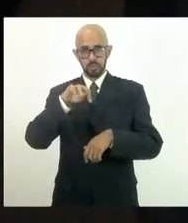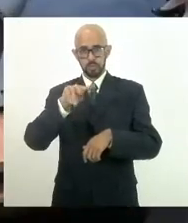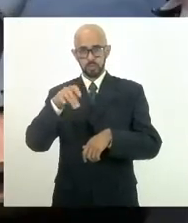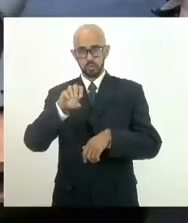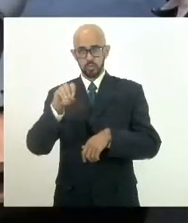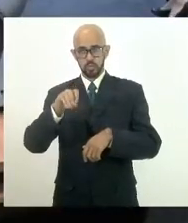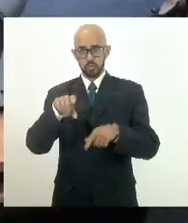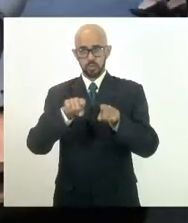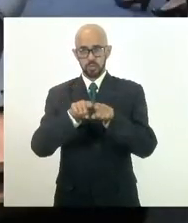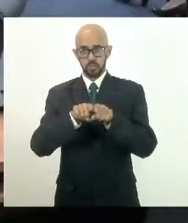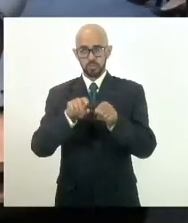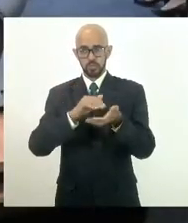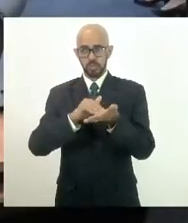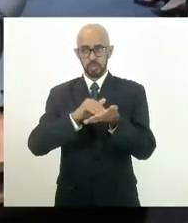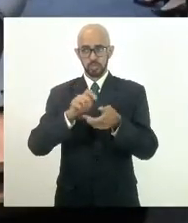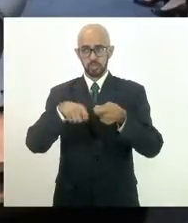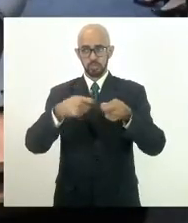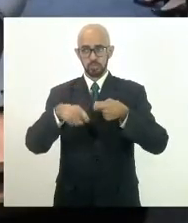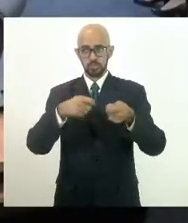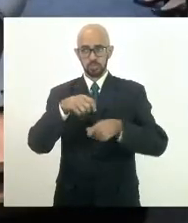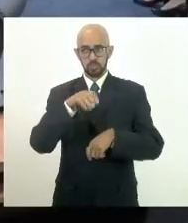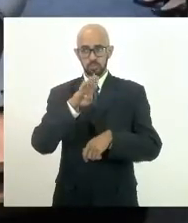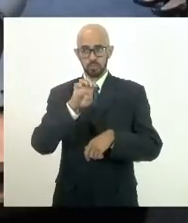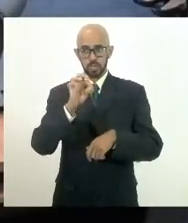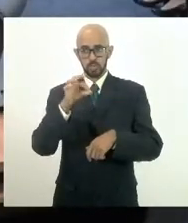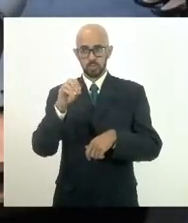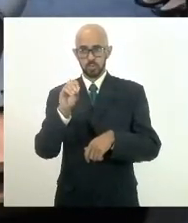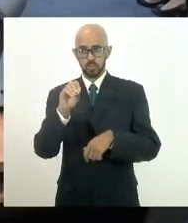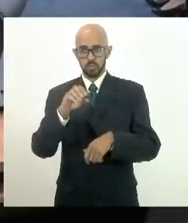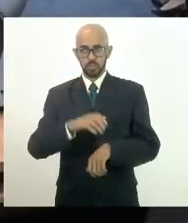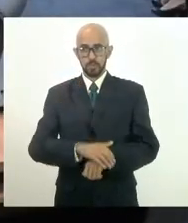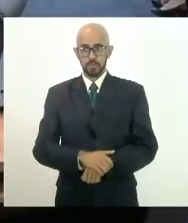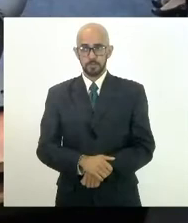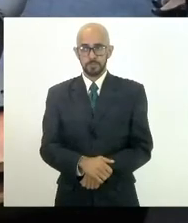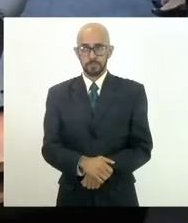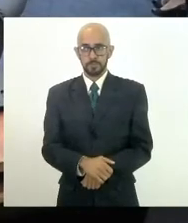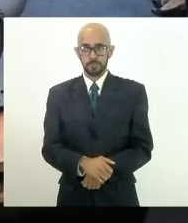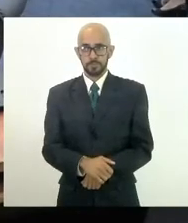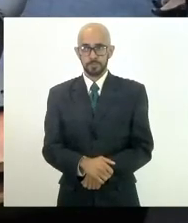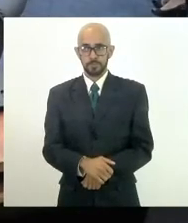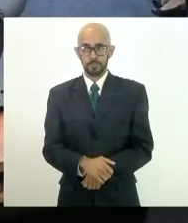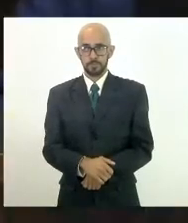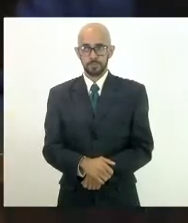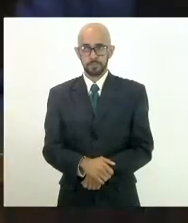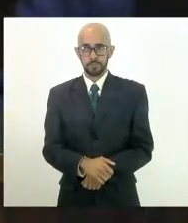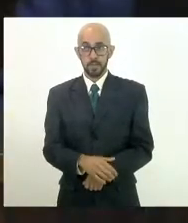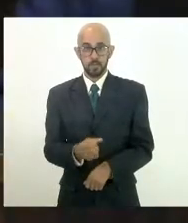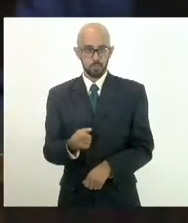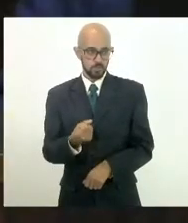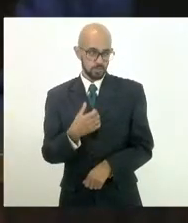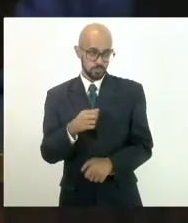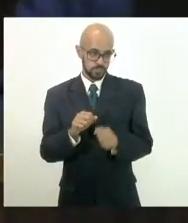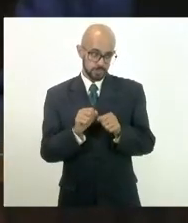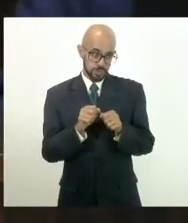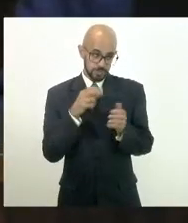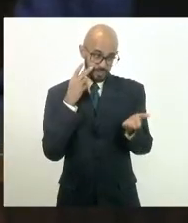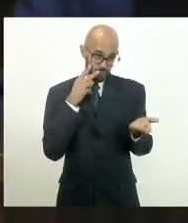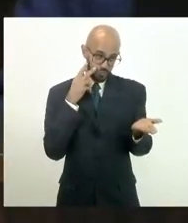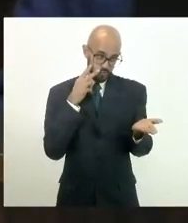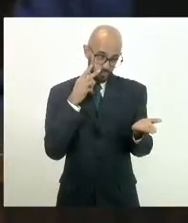Quero ver como essa Obrigado pela tolerância. Quando começar a produzir aquele vinho lá, vossa excelência vai lembrar